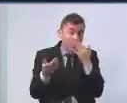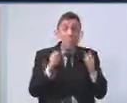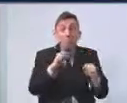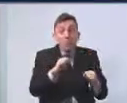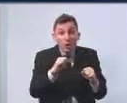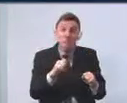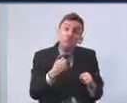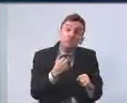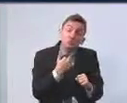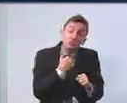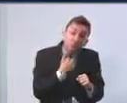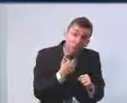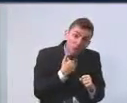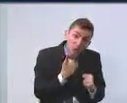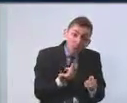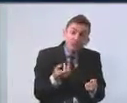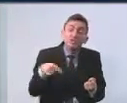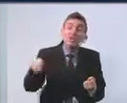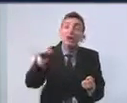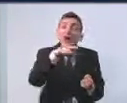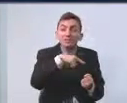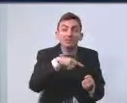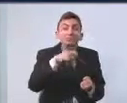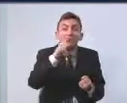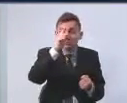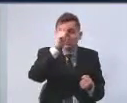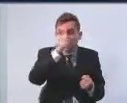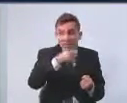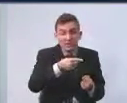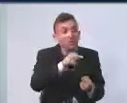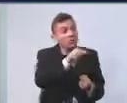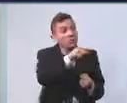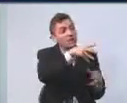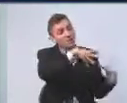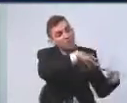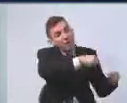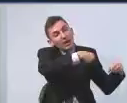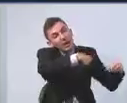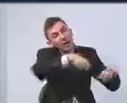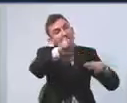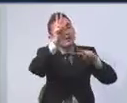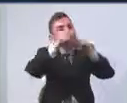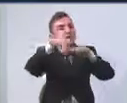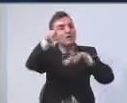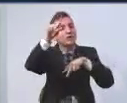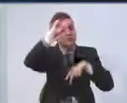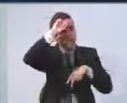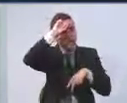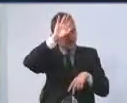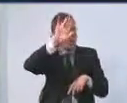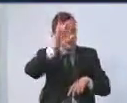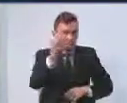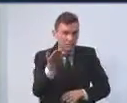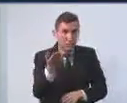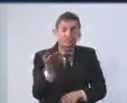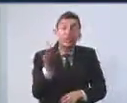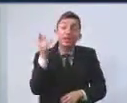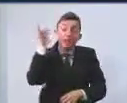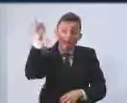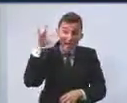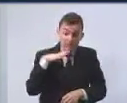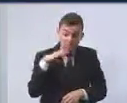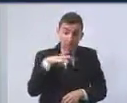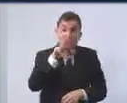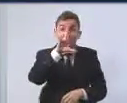não se determinar a internação compulsória. A cidade do Rio de Janeiro, por